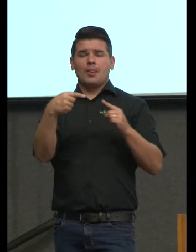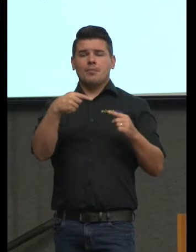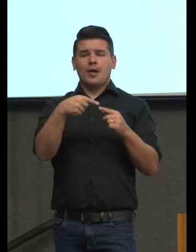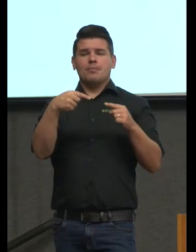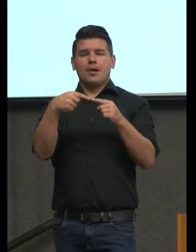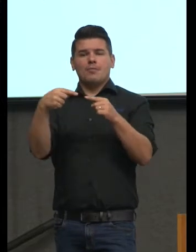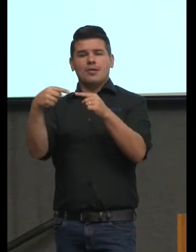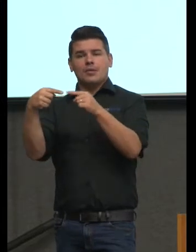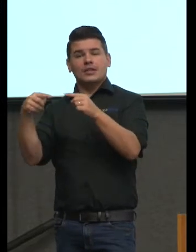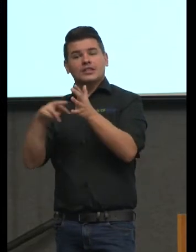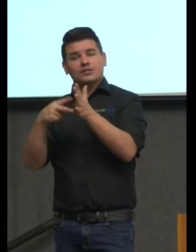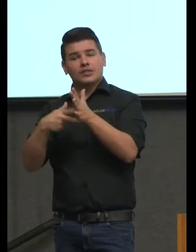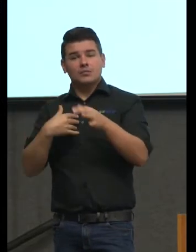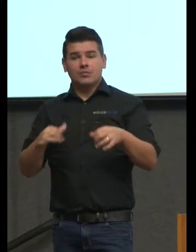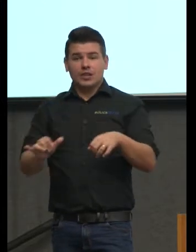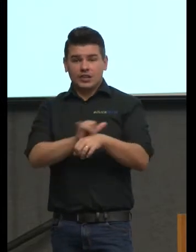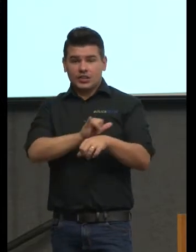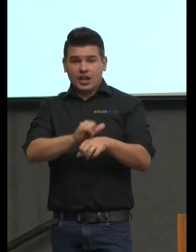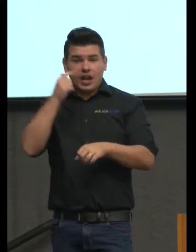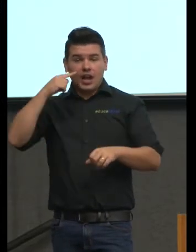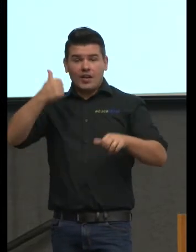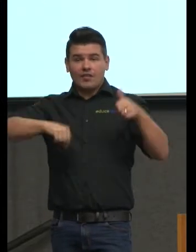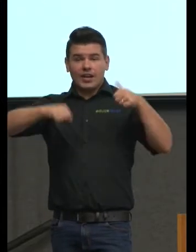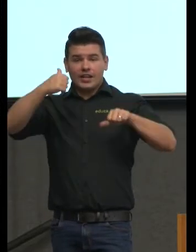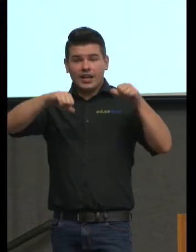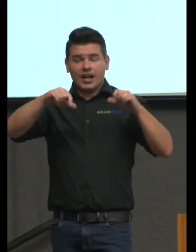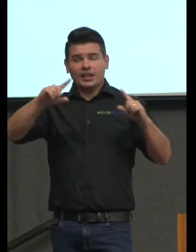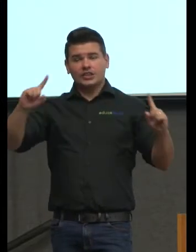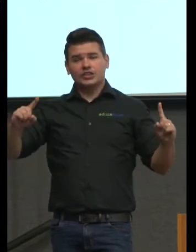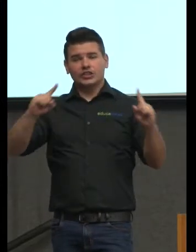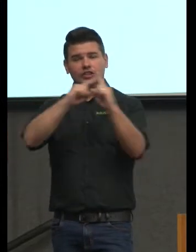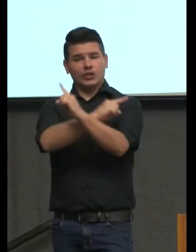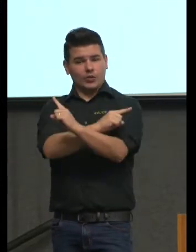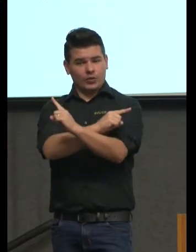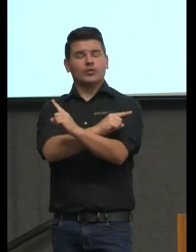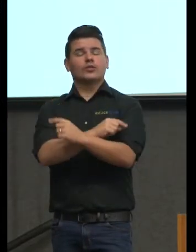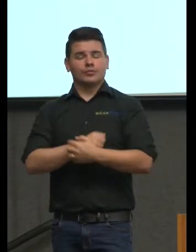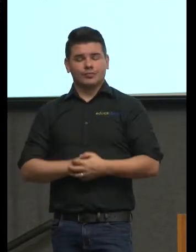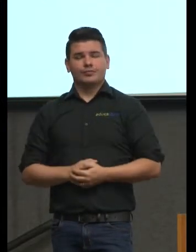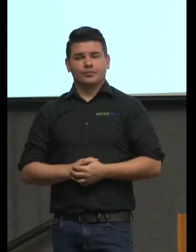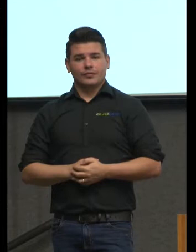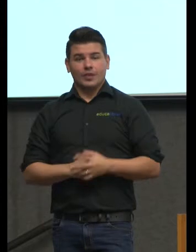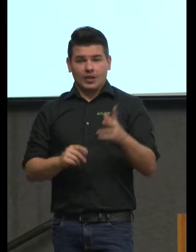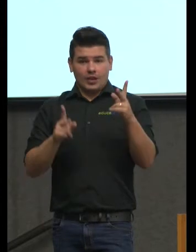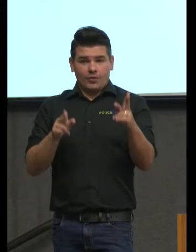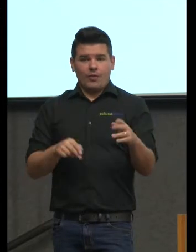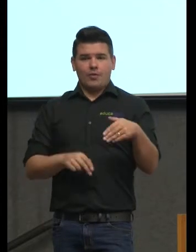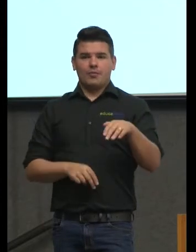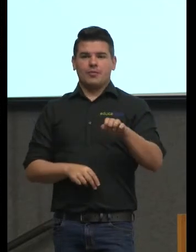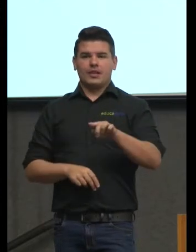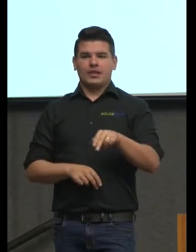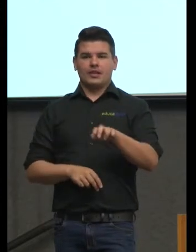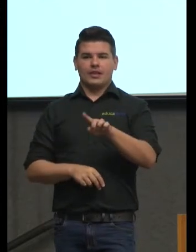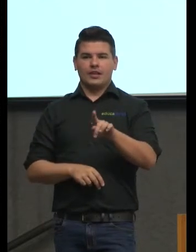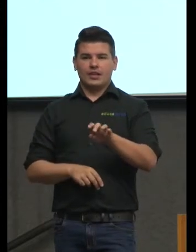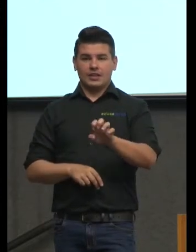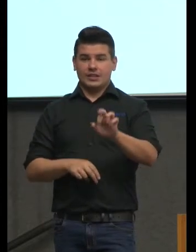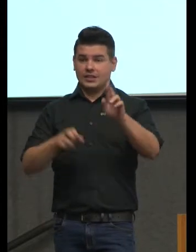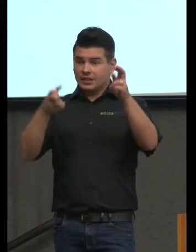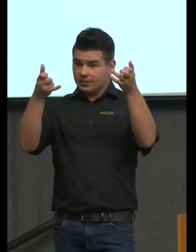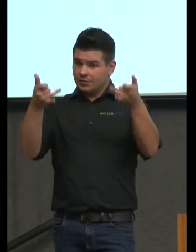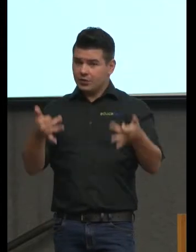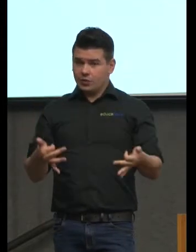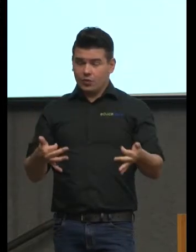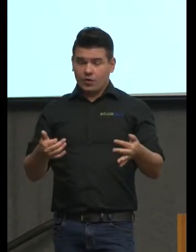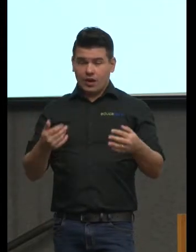planejar e avaliar numa perspectiva diacrônica é claro como o Menezes disse bem avaliar planejar